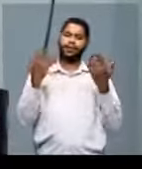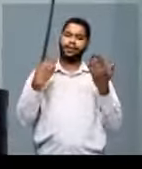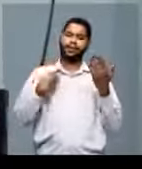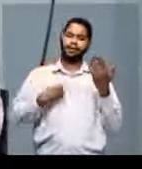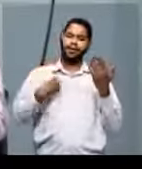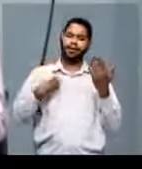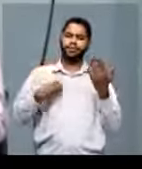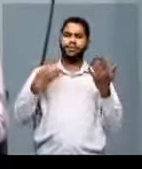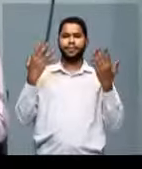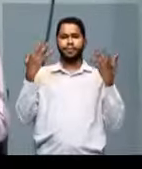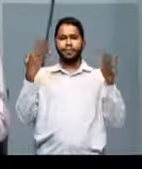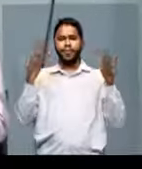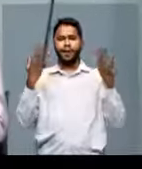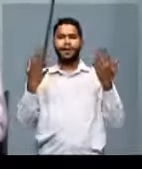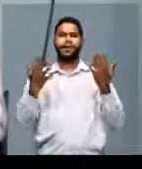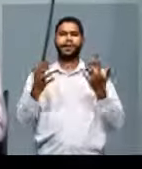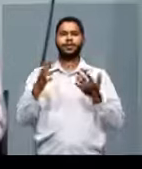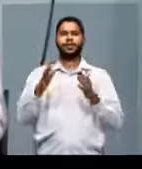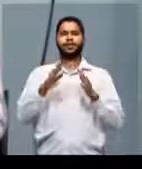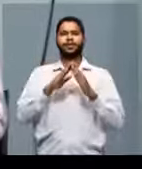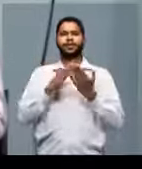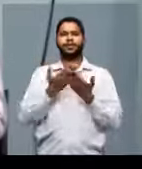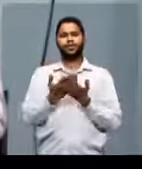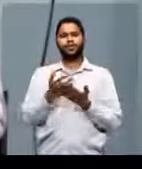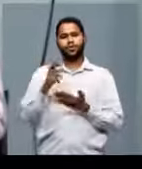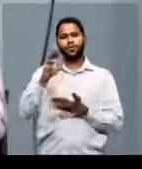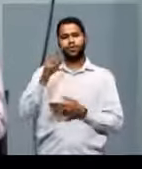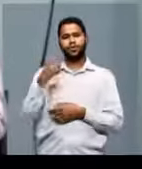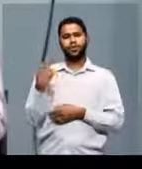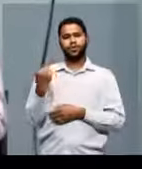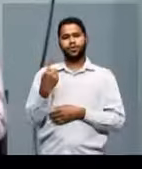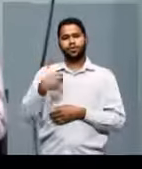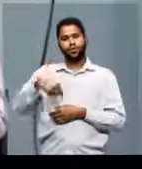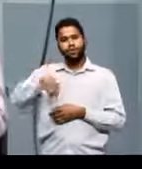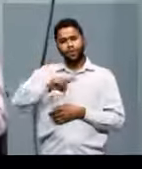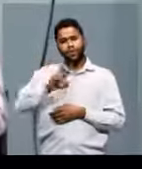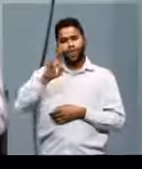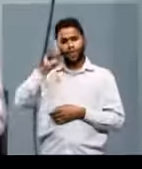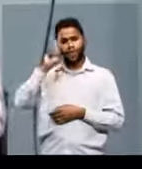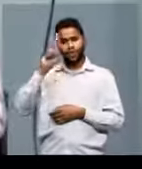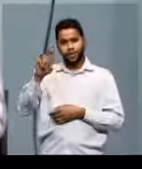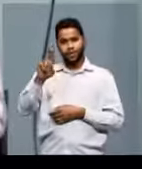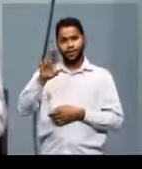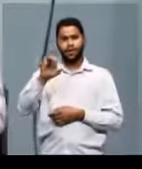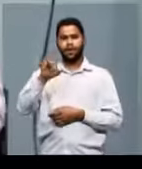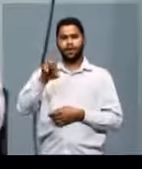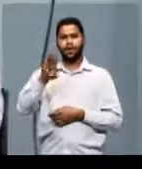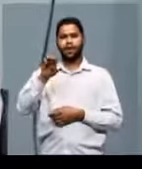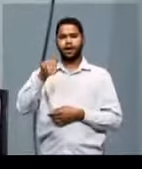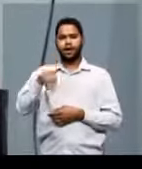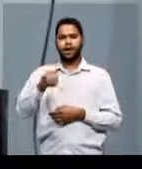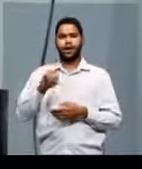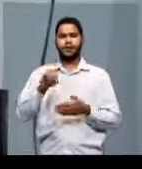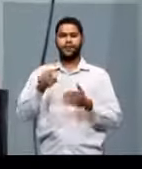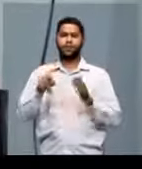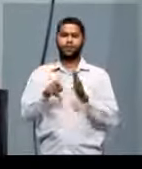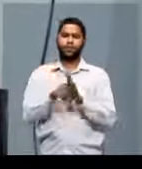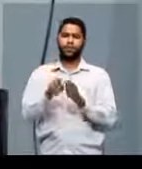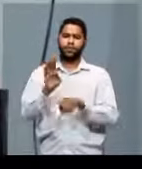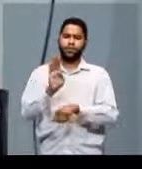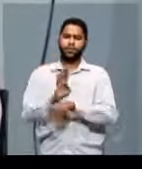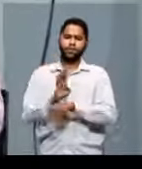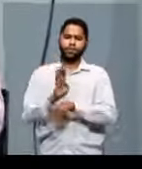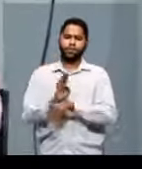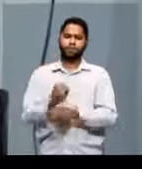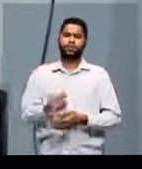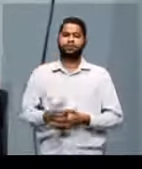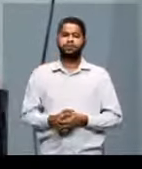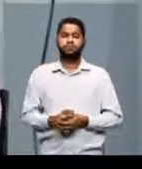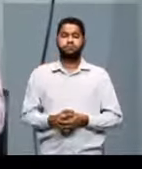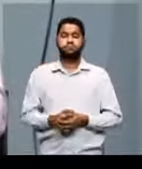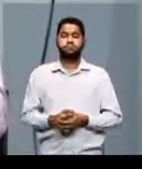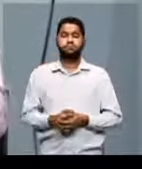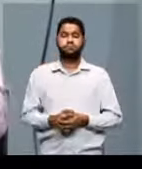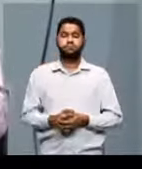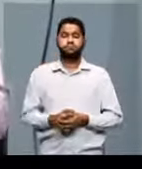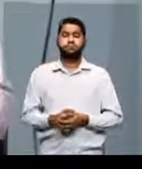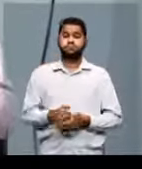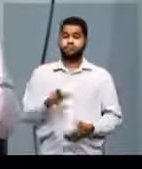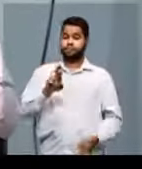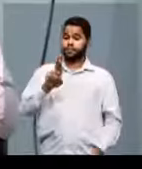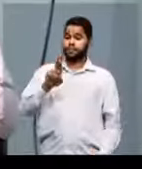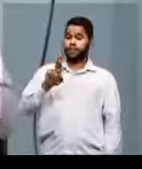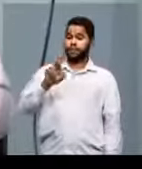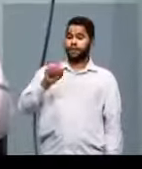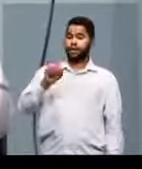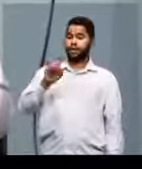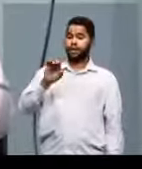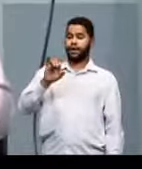escola Nossa Senhora do Carmo, de Betim. Bárbara, racionalismo moderno é uma